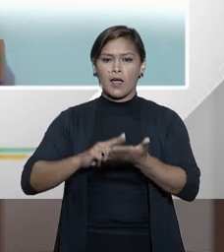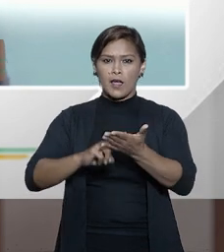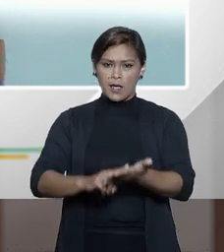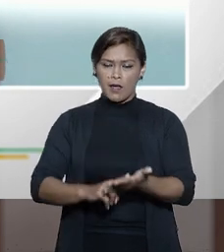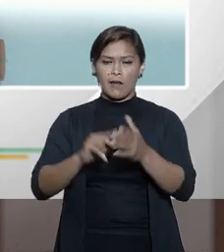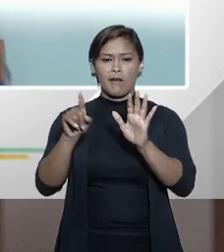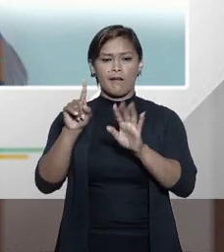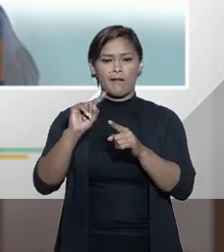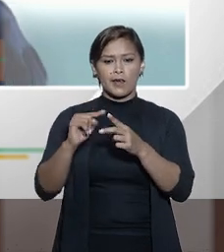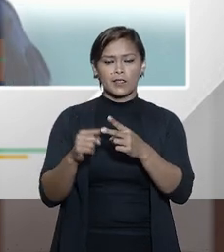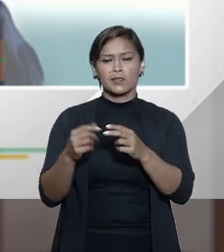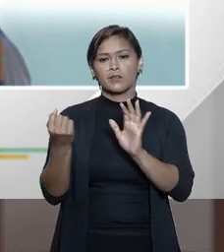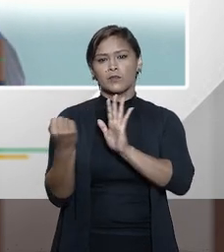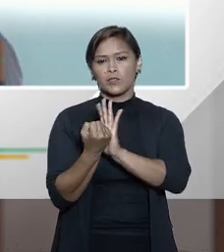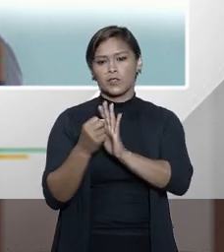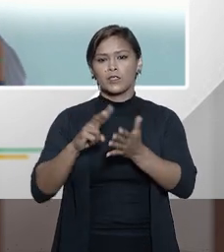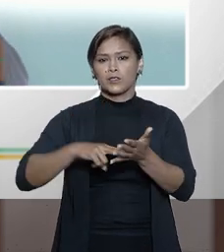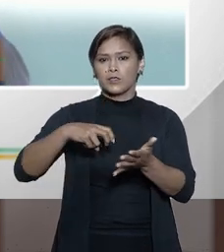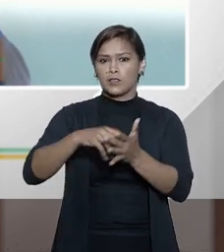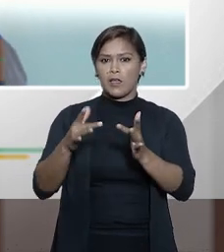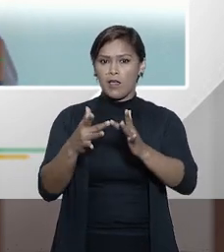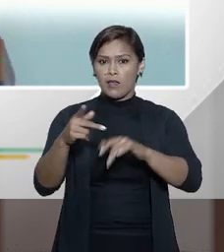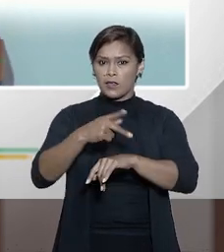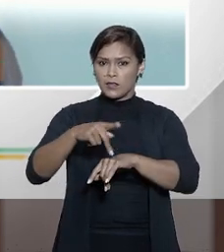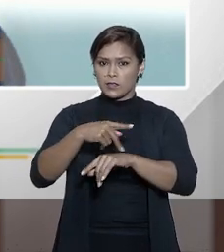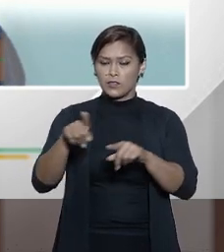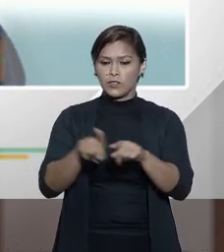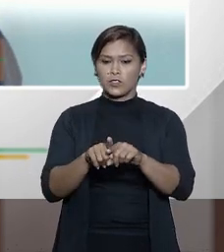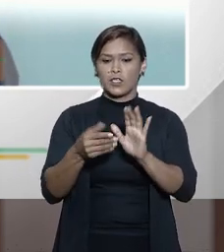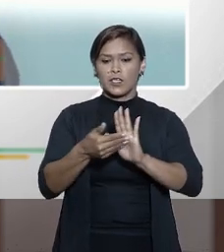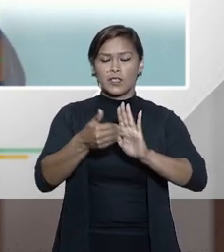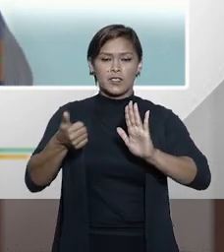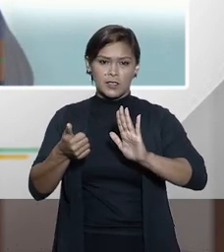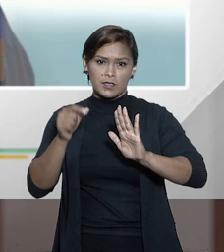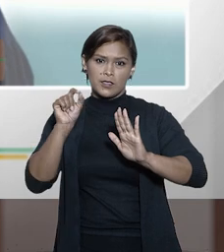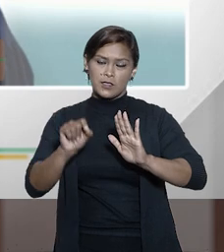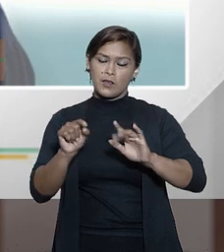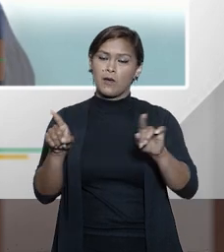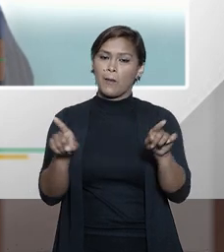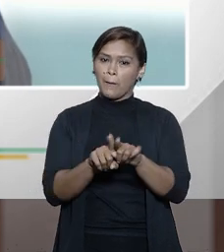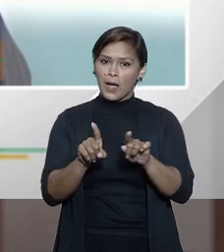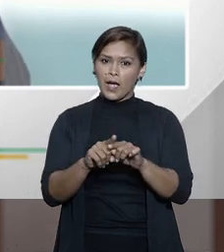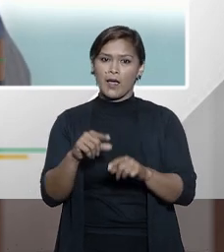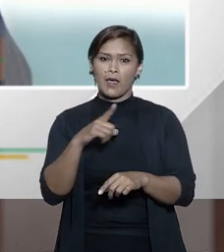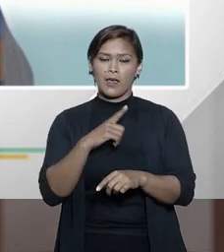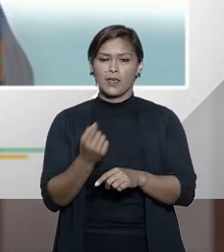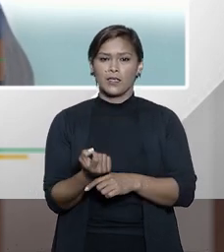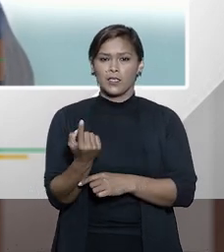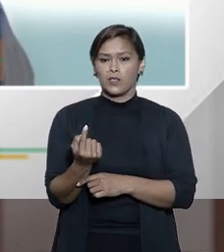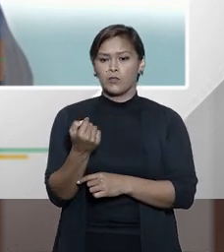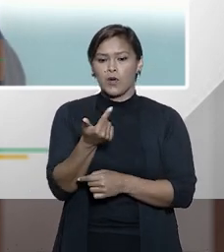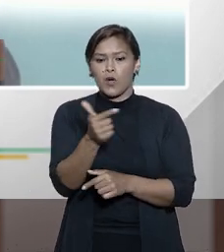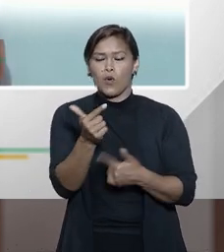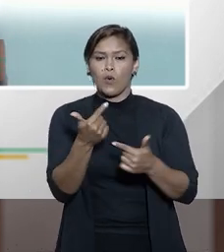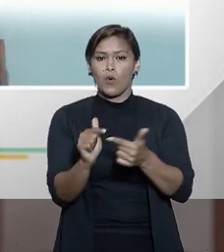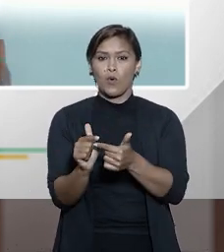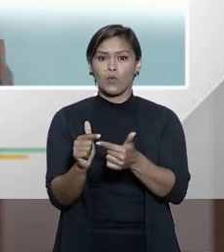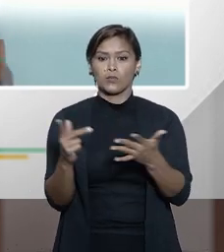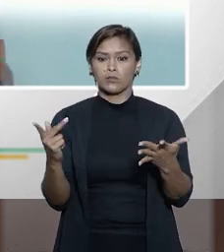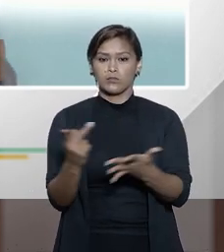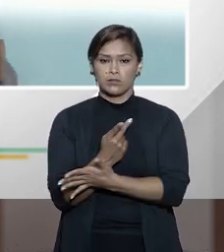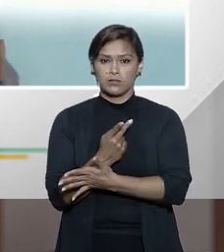instrumentos, carta rogatória, homologação de sentença estrangeira e extradição, mas tem também uma outra